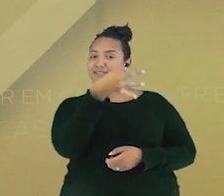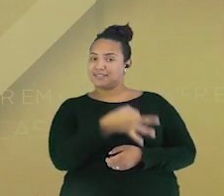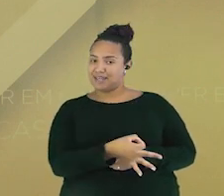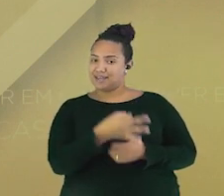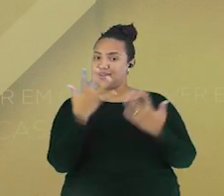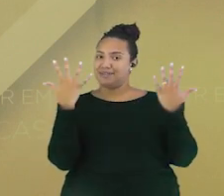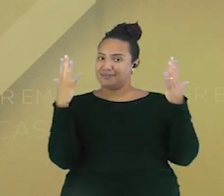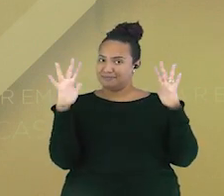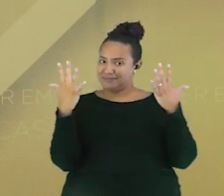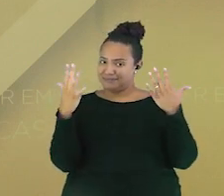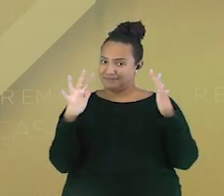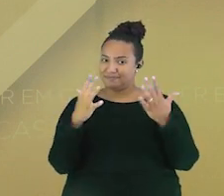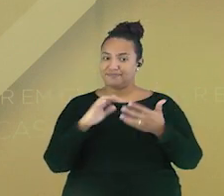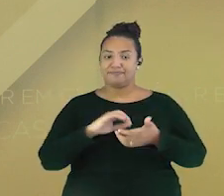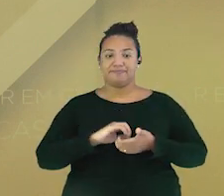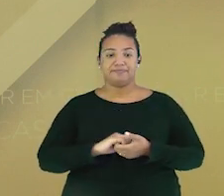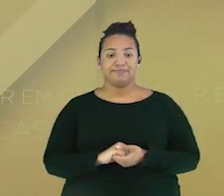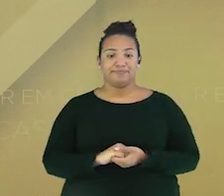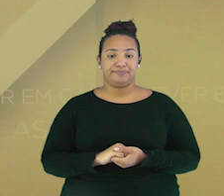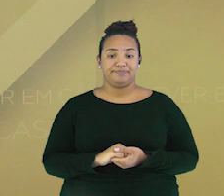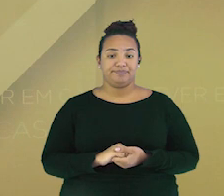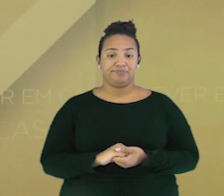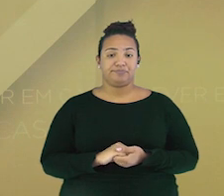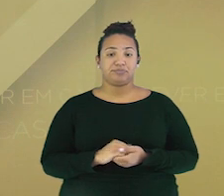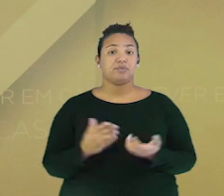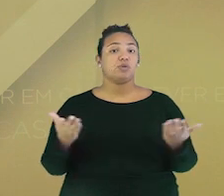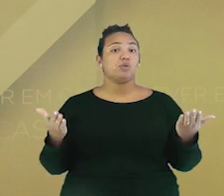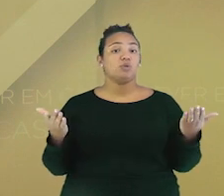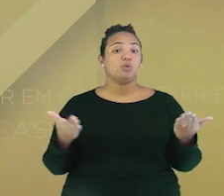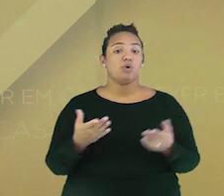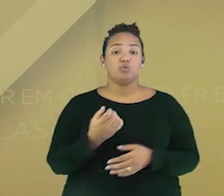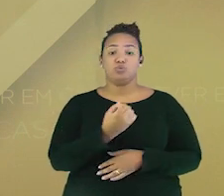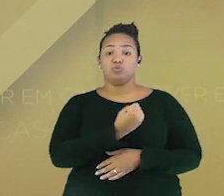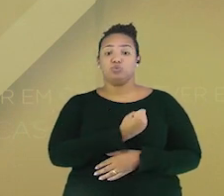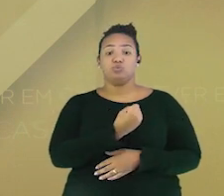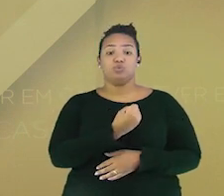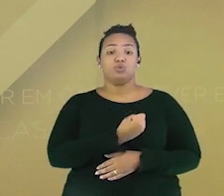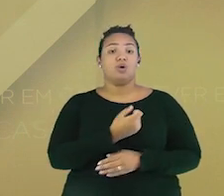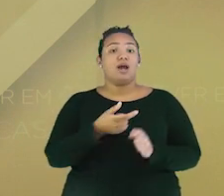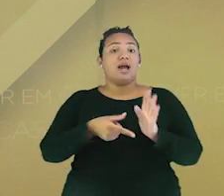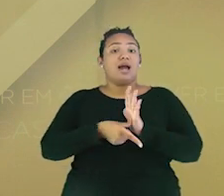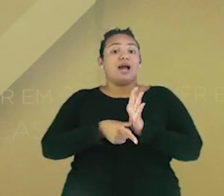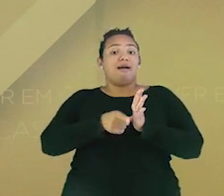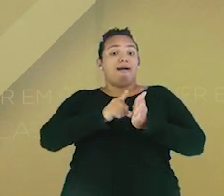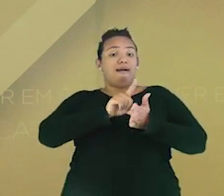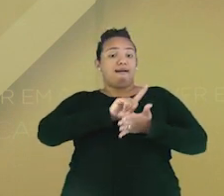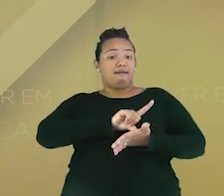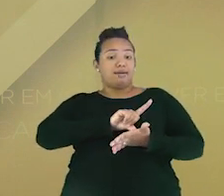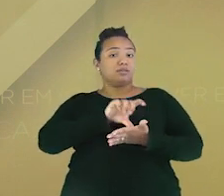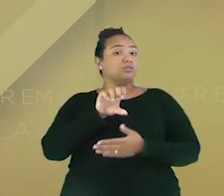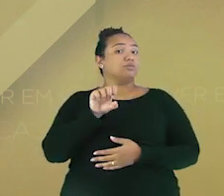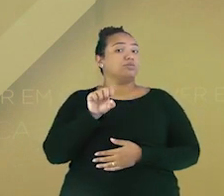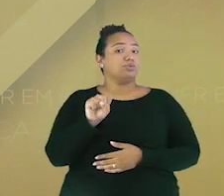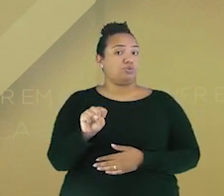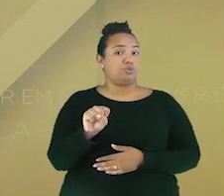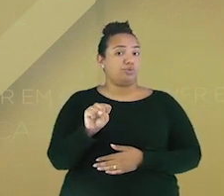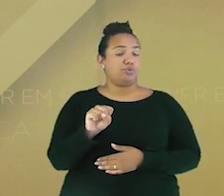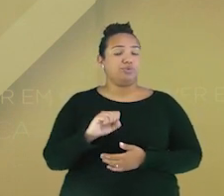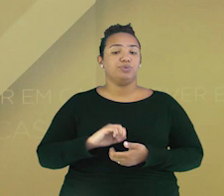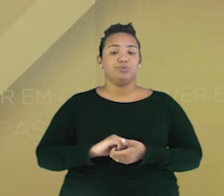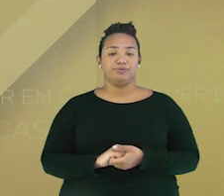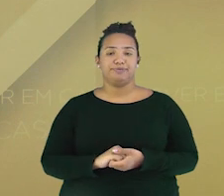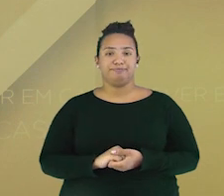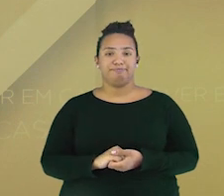Meus parabéns se você acertou. qual é o número que é o antecessor do 8? Aquele que vem antes.